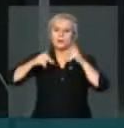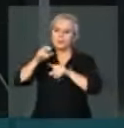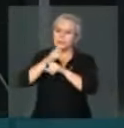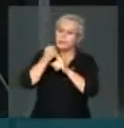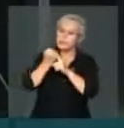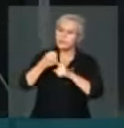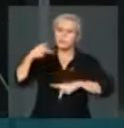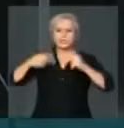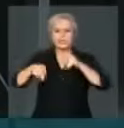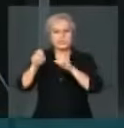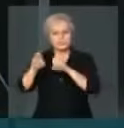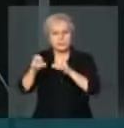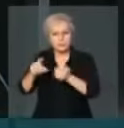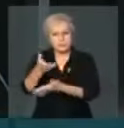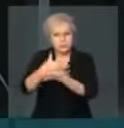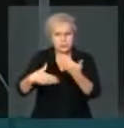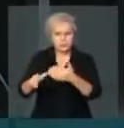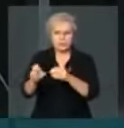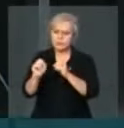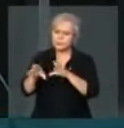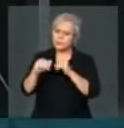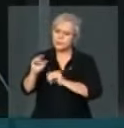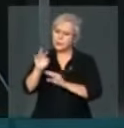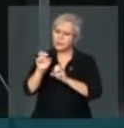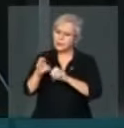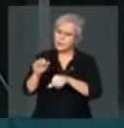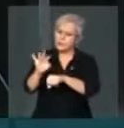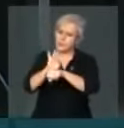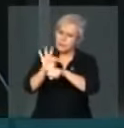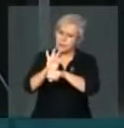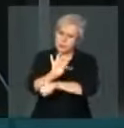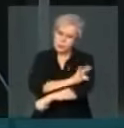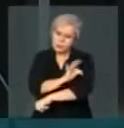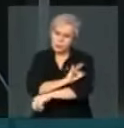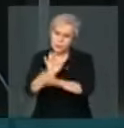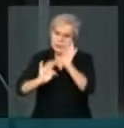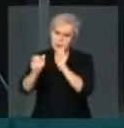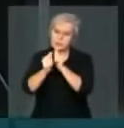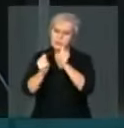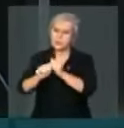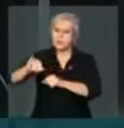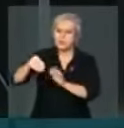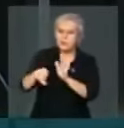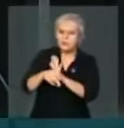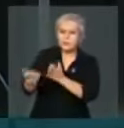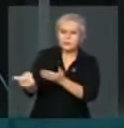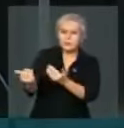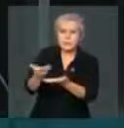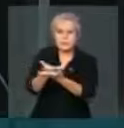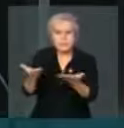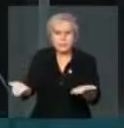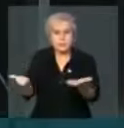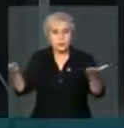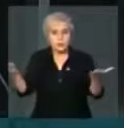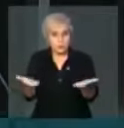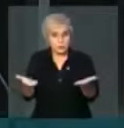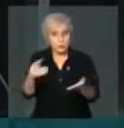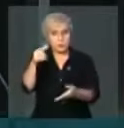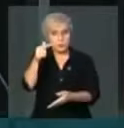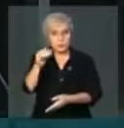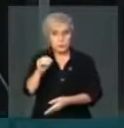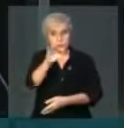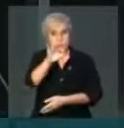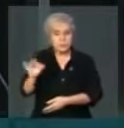políticas de educação, de formação tecnológica, há oportunidade para a juventude. Hoje, 70